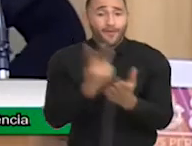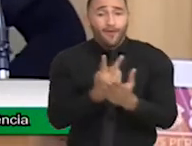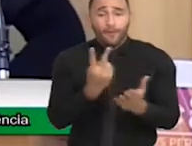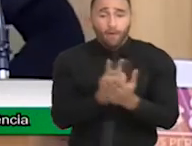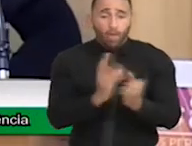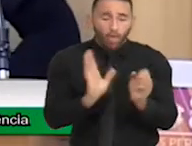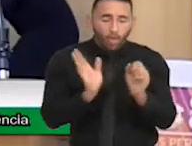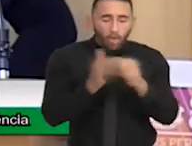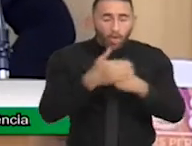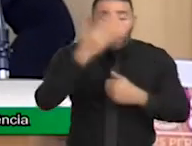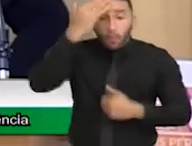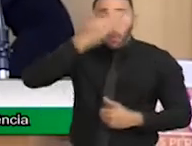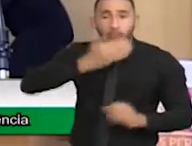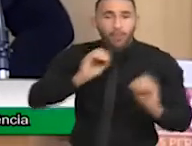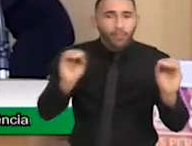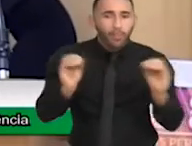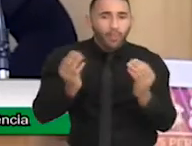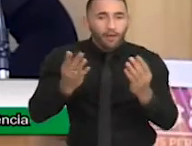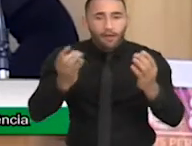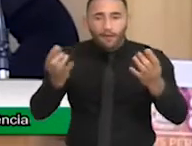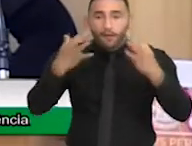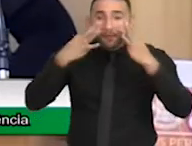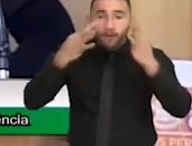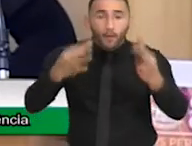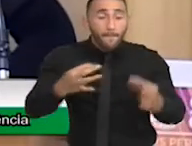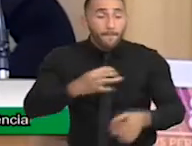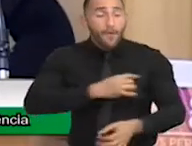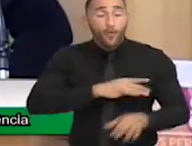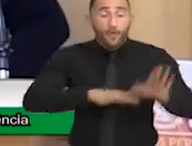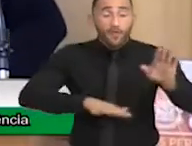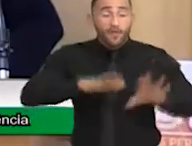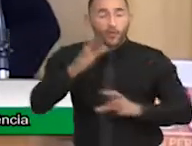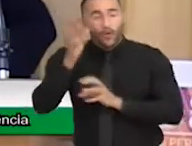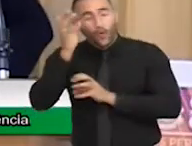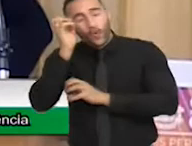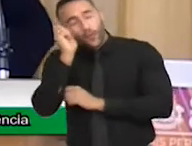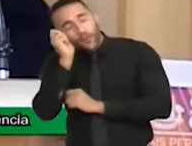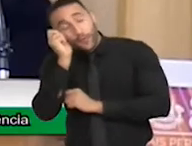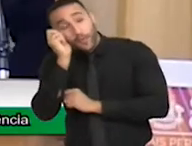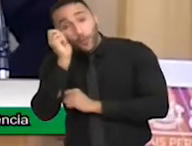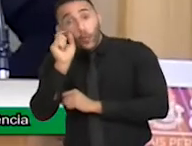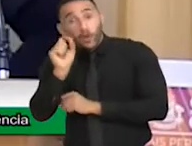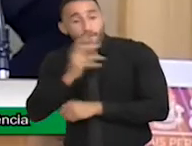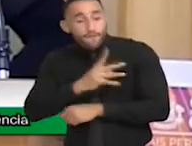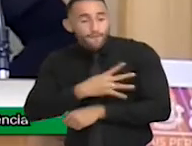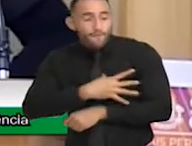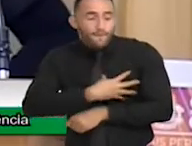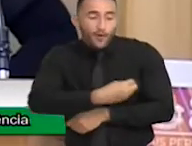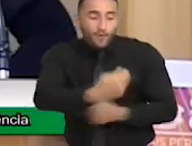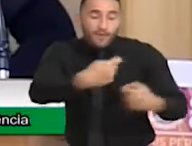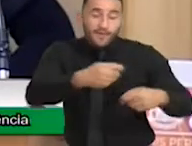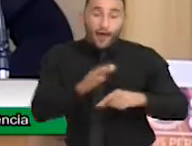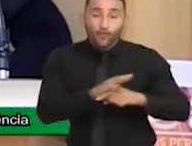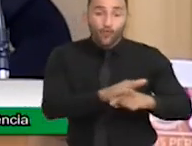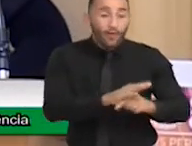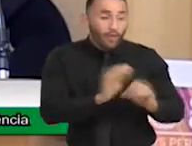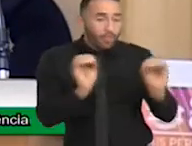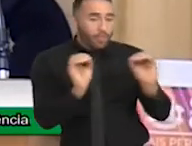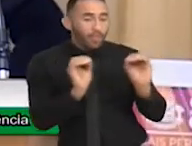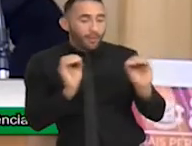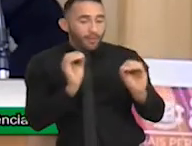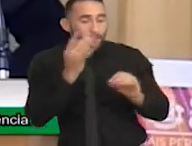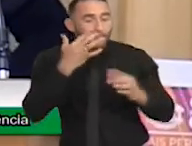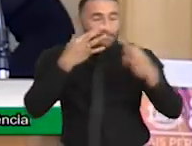medos de dormir e não dar tempo de socorrer o nosso filho. Nós temos medo do dia de crise comportamental,